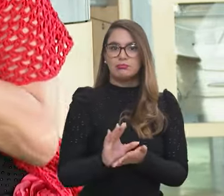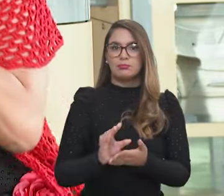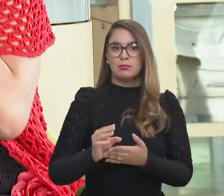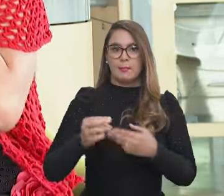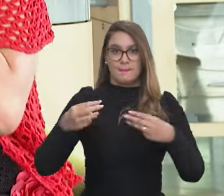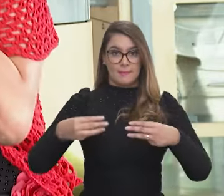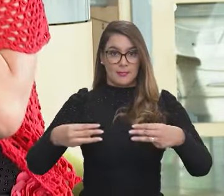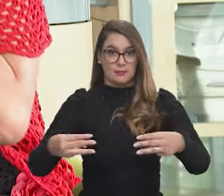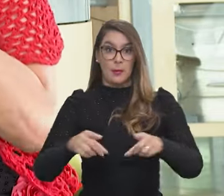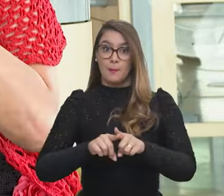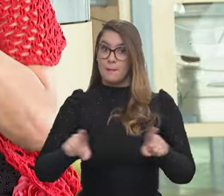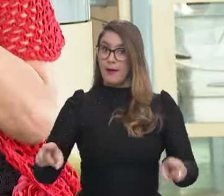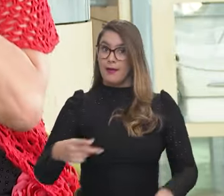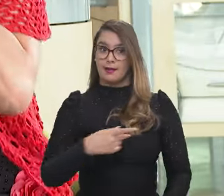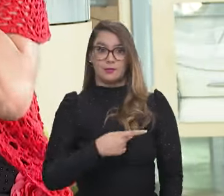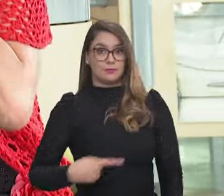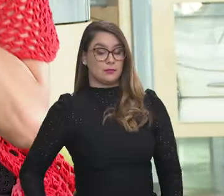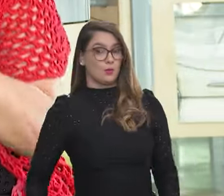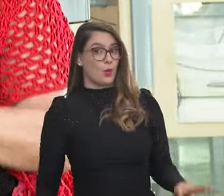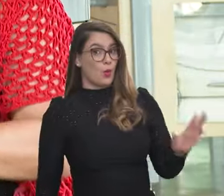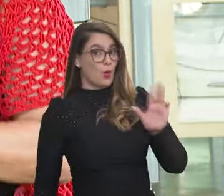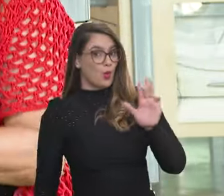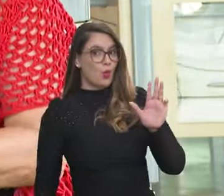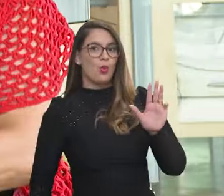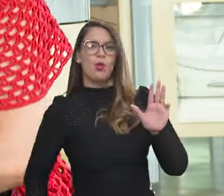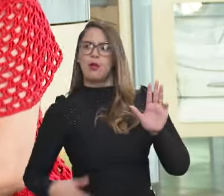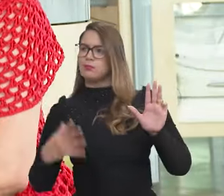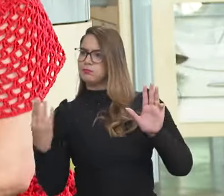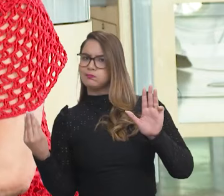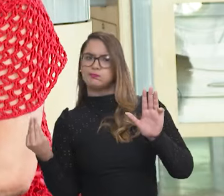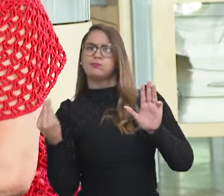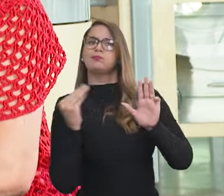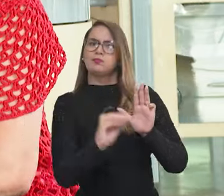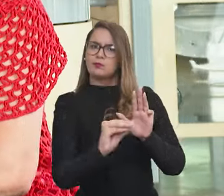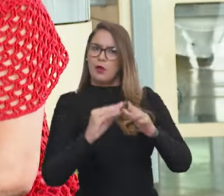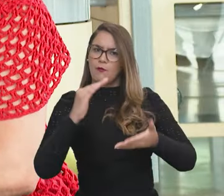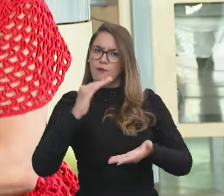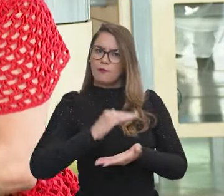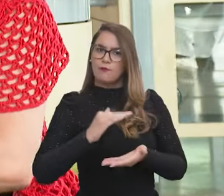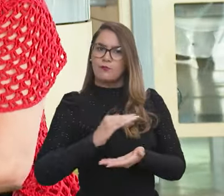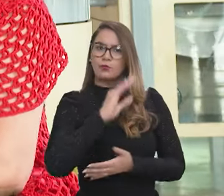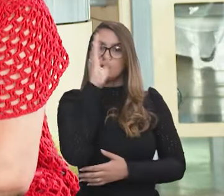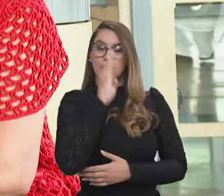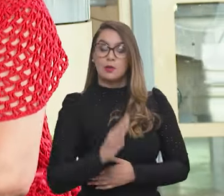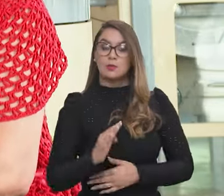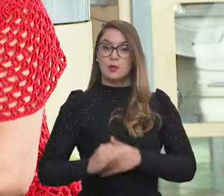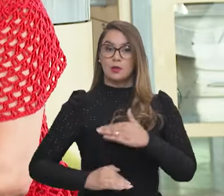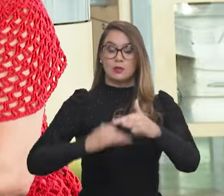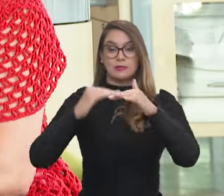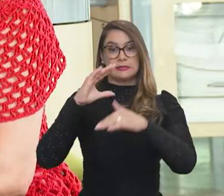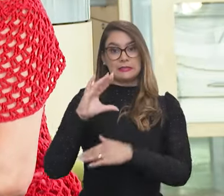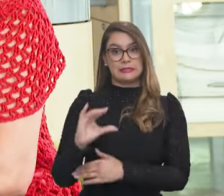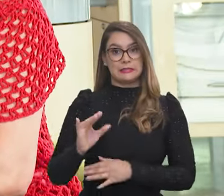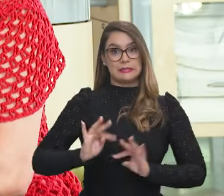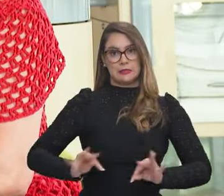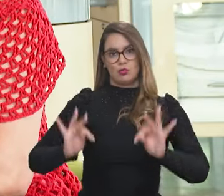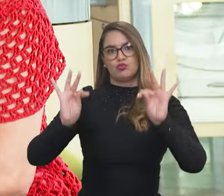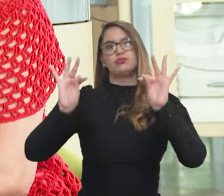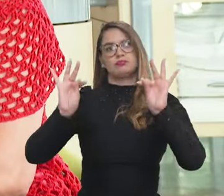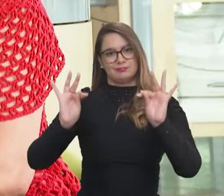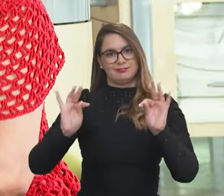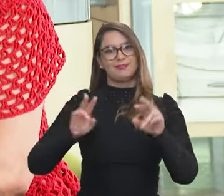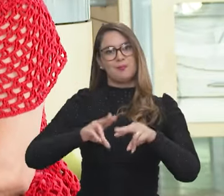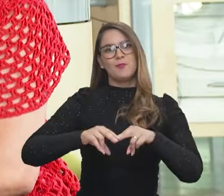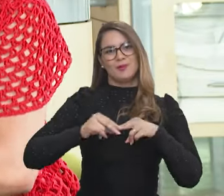do Ministério. Mas o presidente Lula recompôs imediatamente o Fundo Nacional do Desenvolvimento de Ciência e Tecnologia.